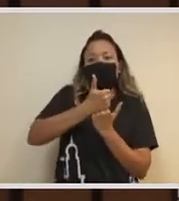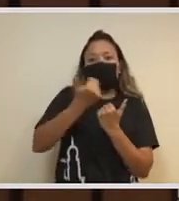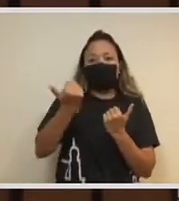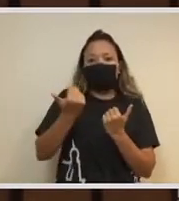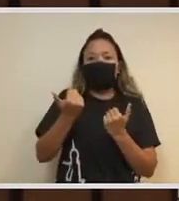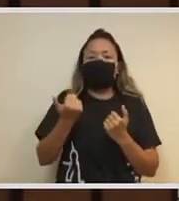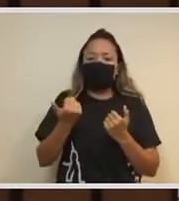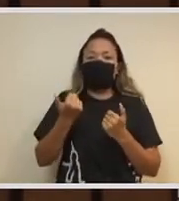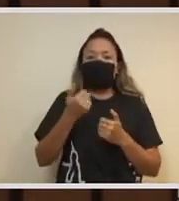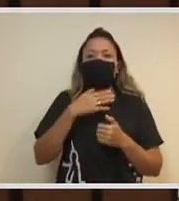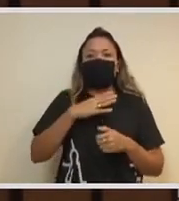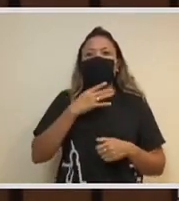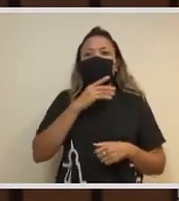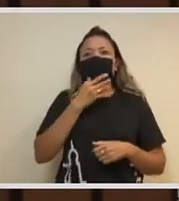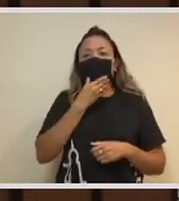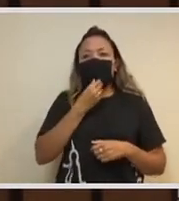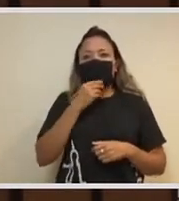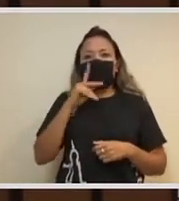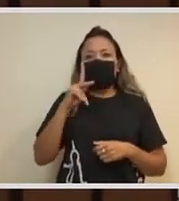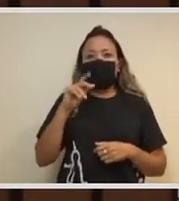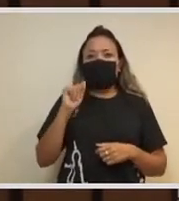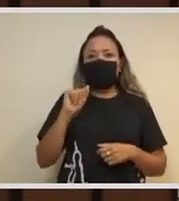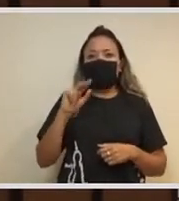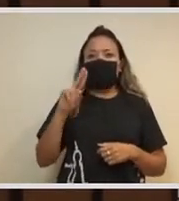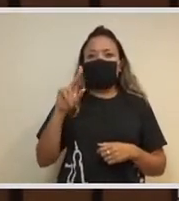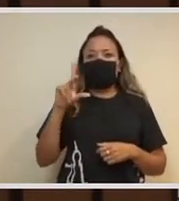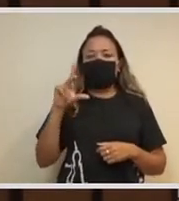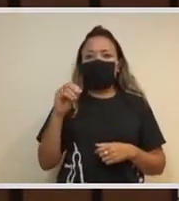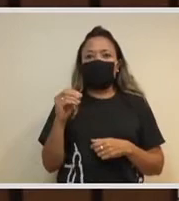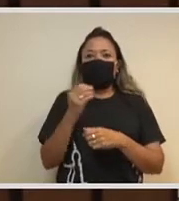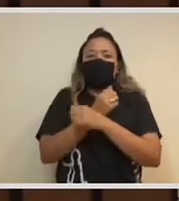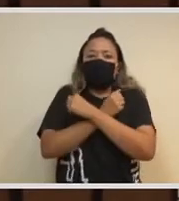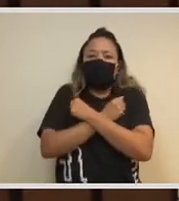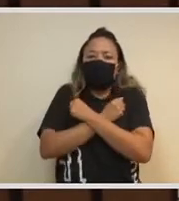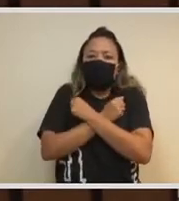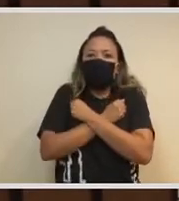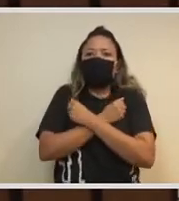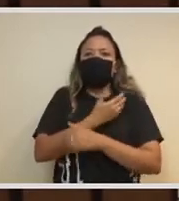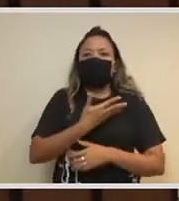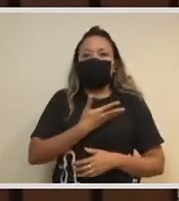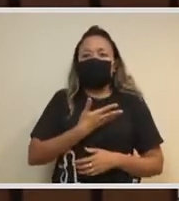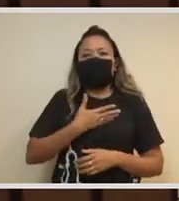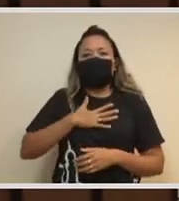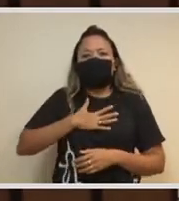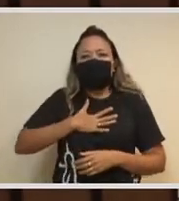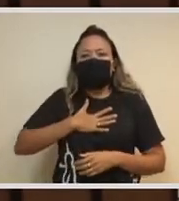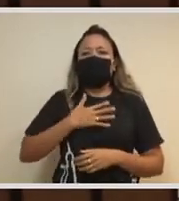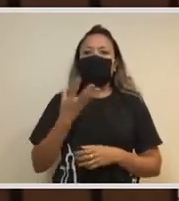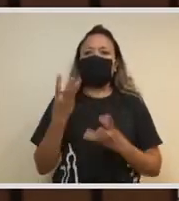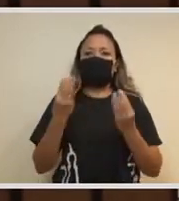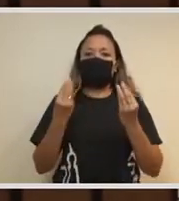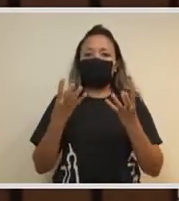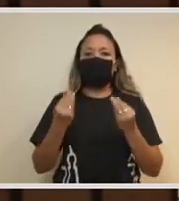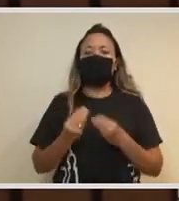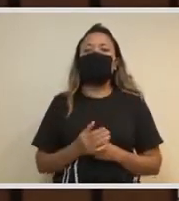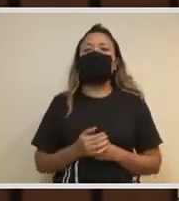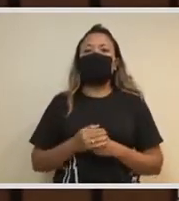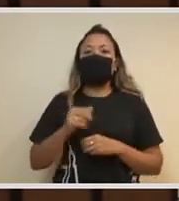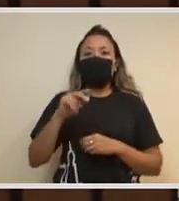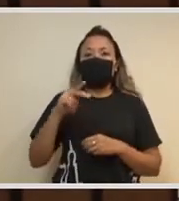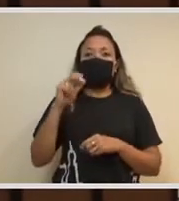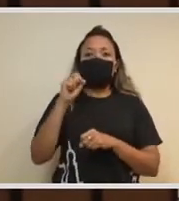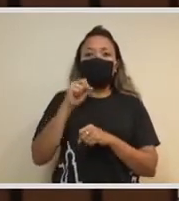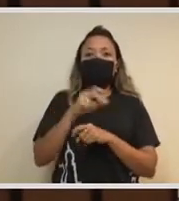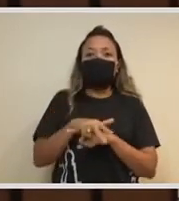encontrei aqui na instituição, mas não só. Mas foi através dessa entrevista que eu ingressei. E aqui eu